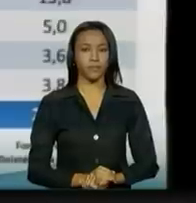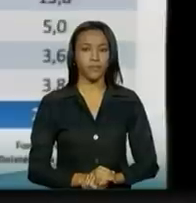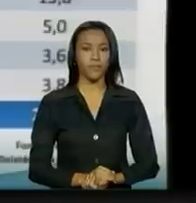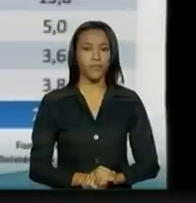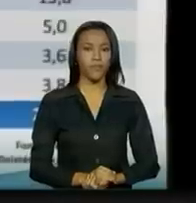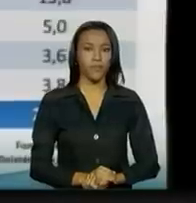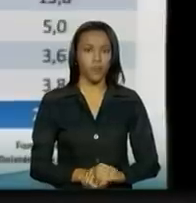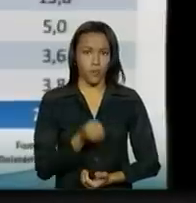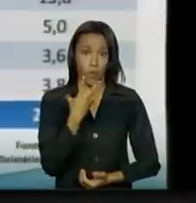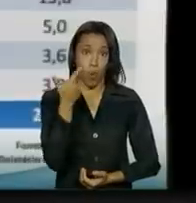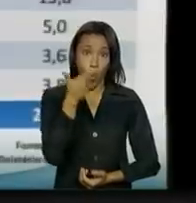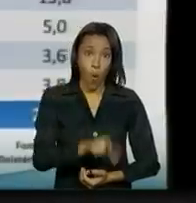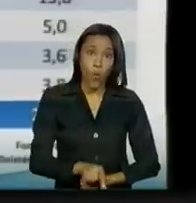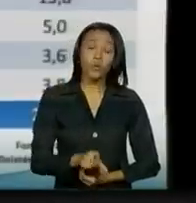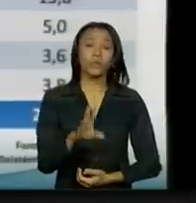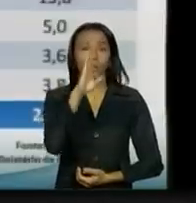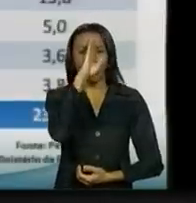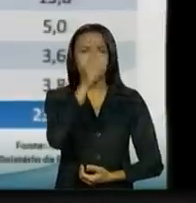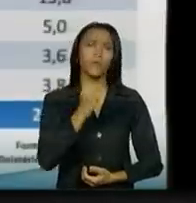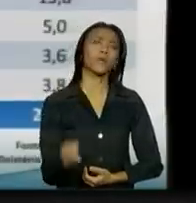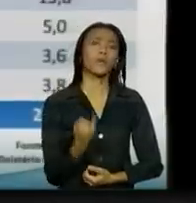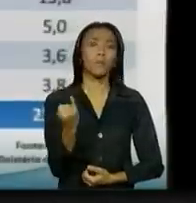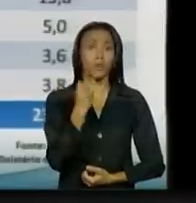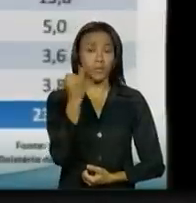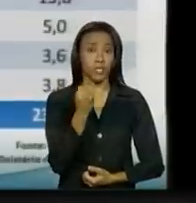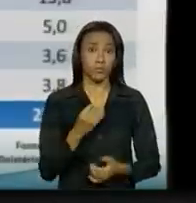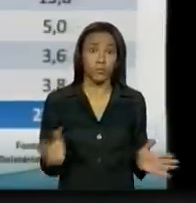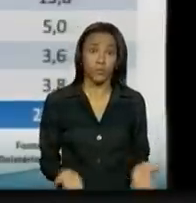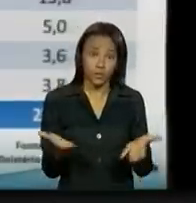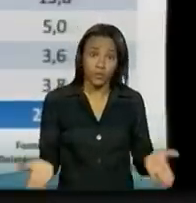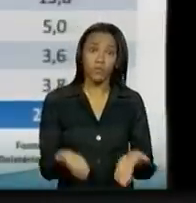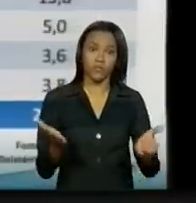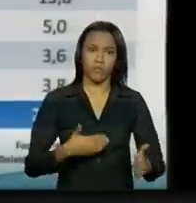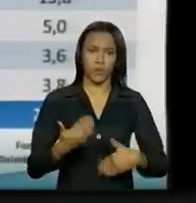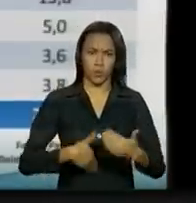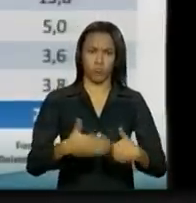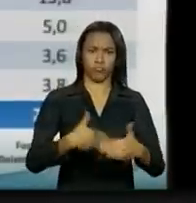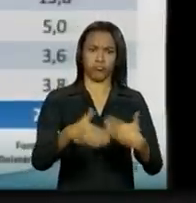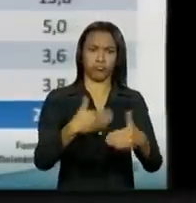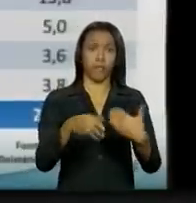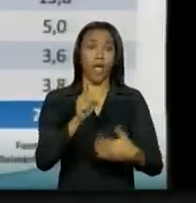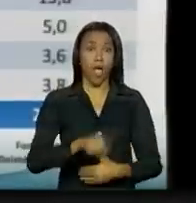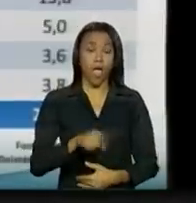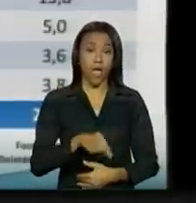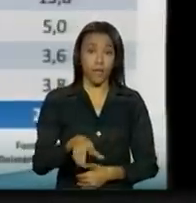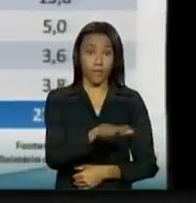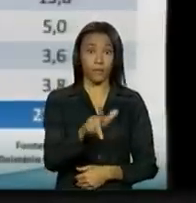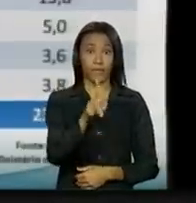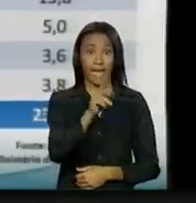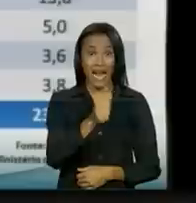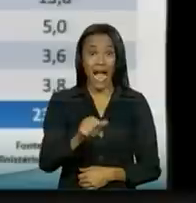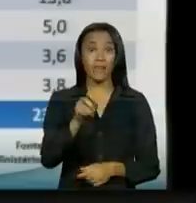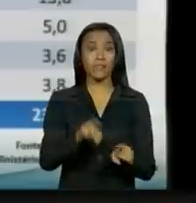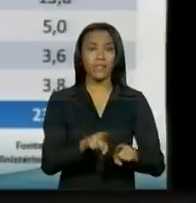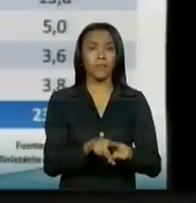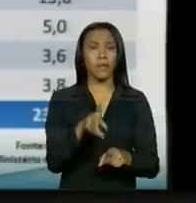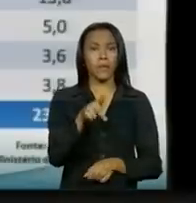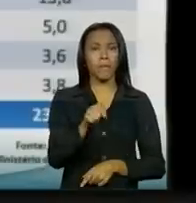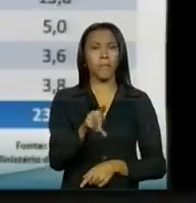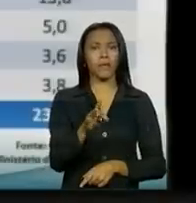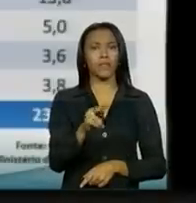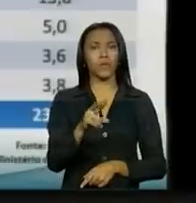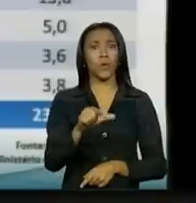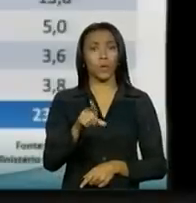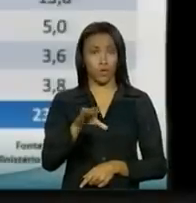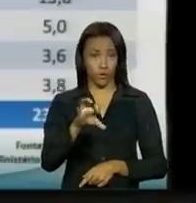Bom, um ponto importante para o estímulo do investimento é o polo de gás e petróleo. É o polo que